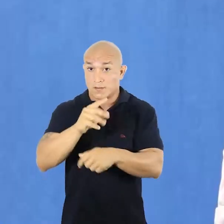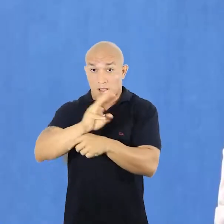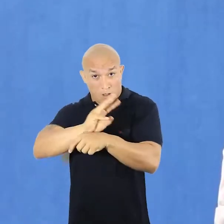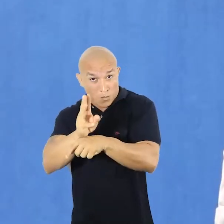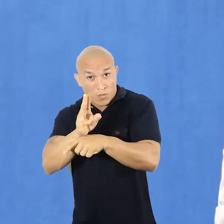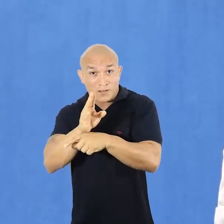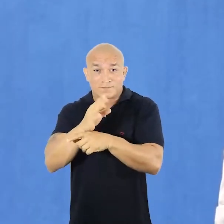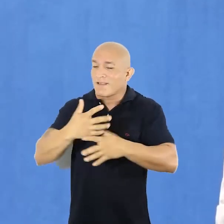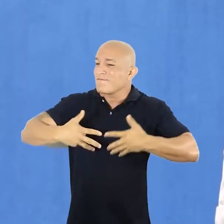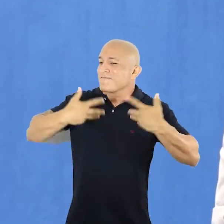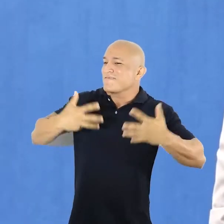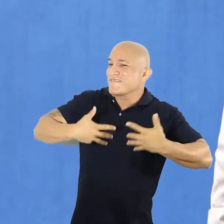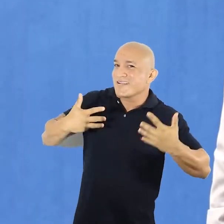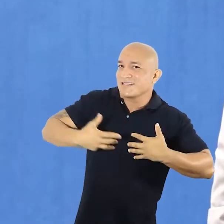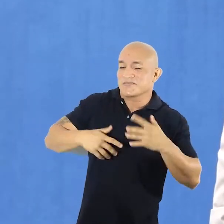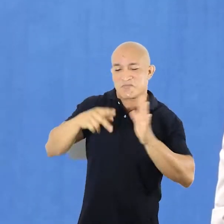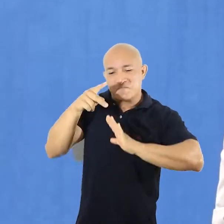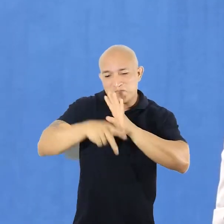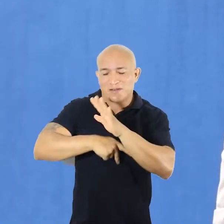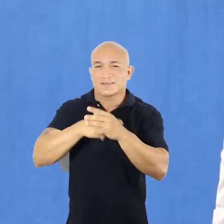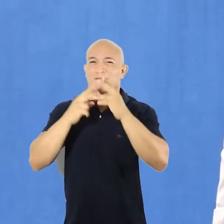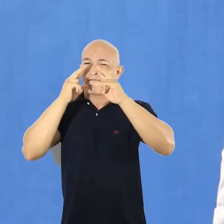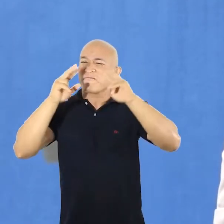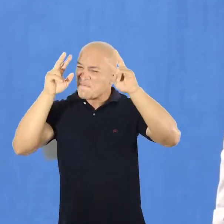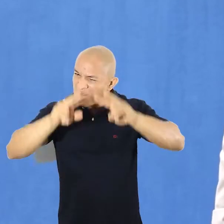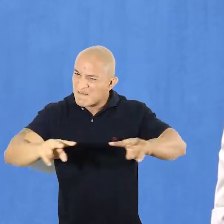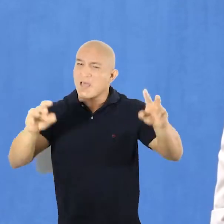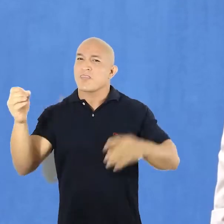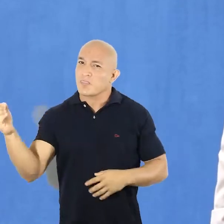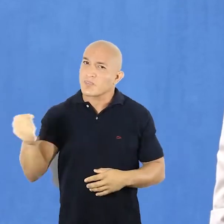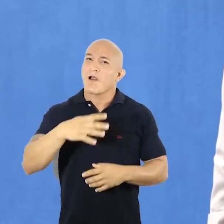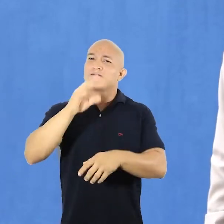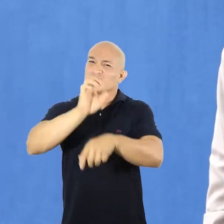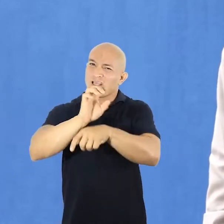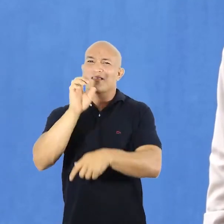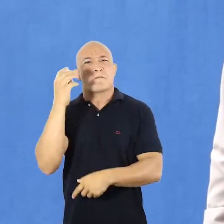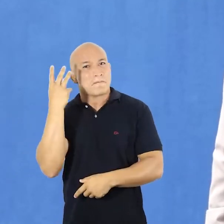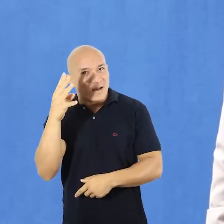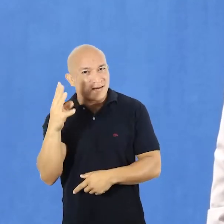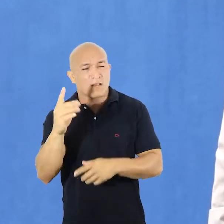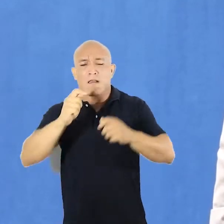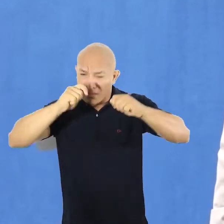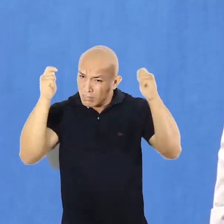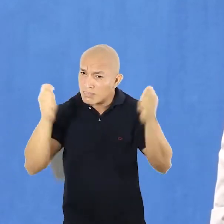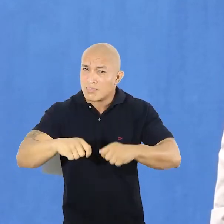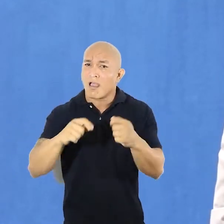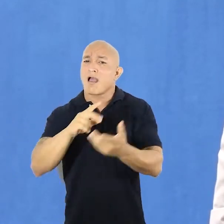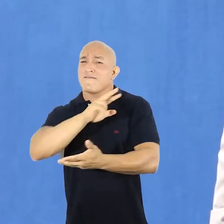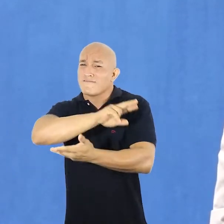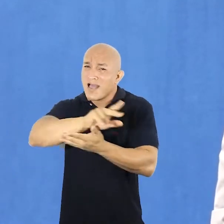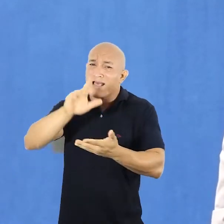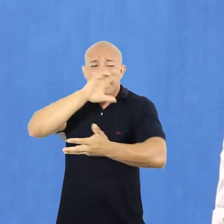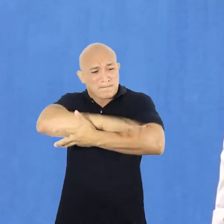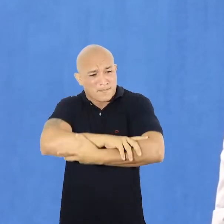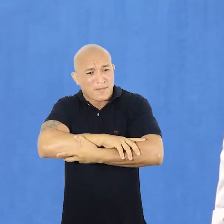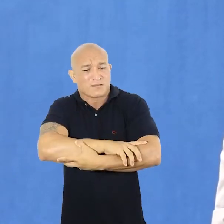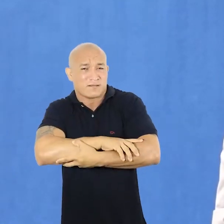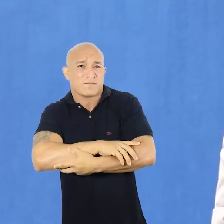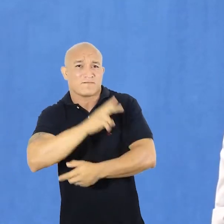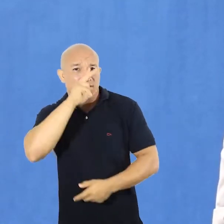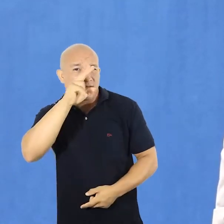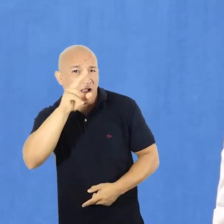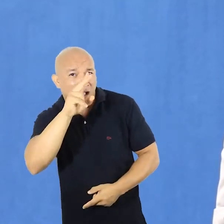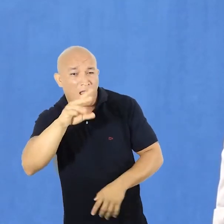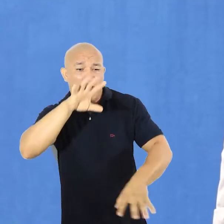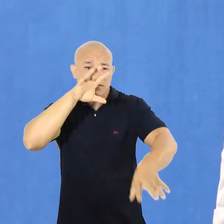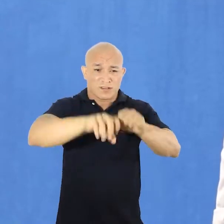A Universidade Estadual do Maranhão está muito contente por esse projeto visionário e inovador para o Maranhão e que permitirá grandes parcerias,